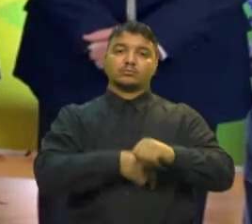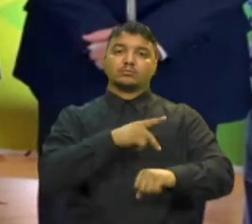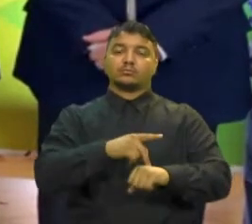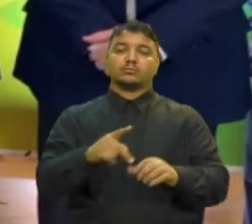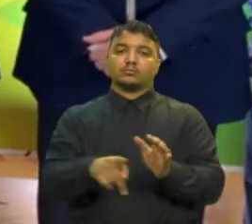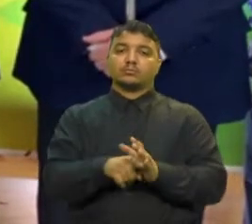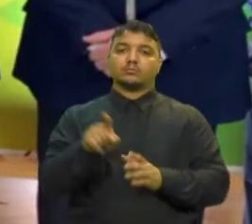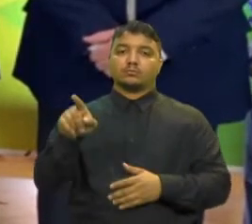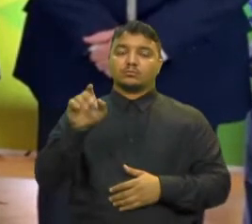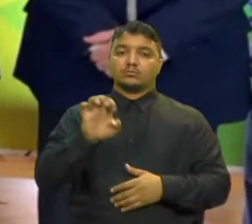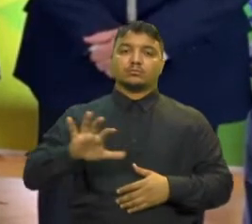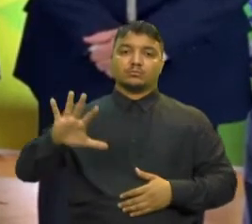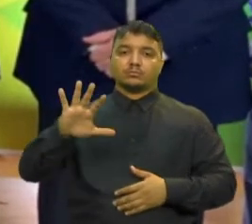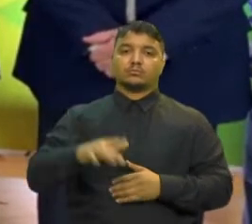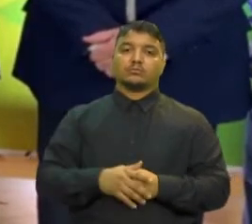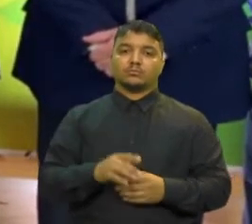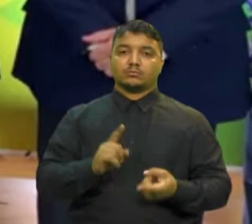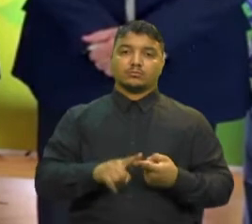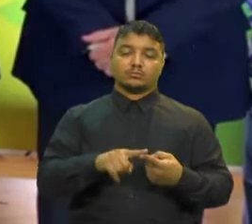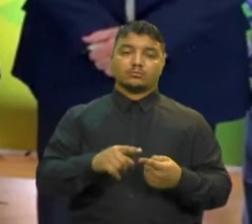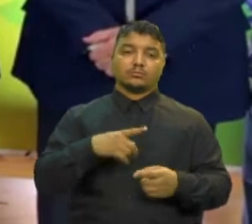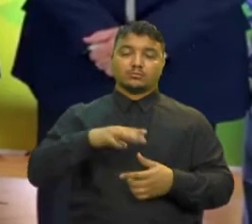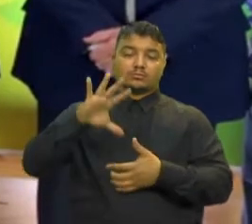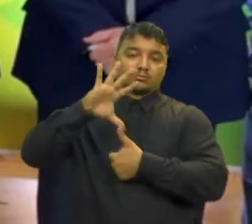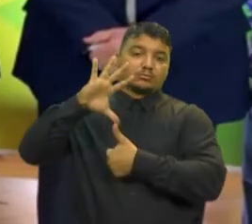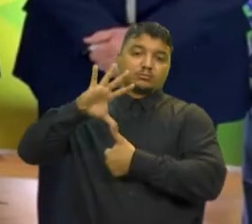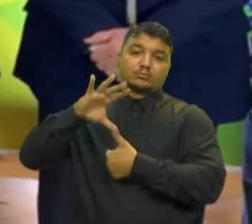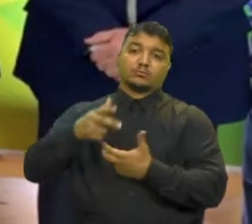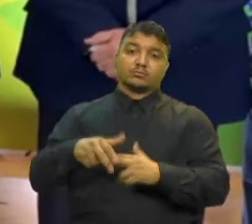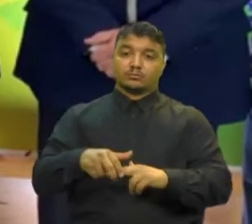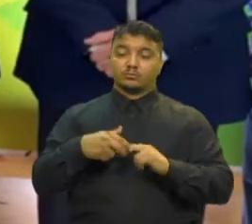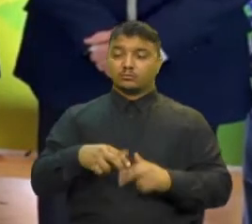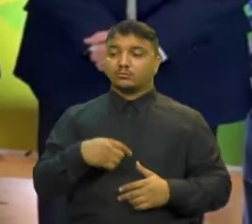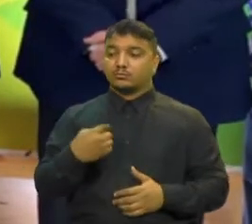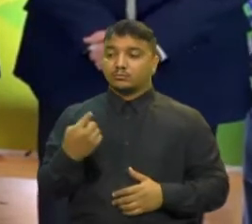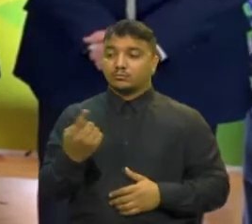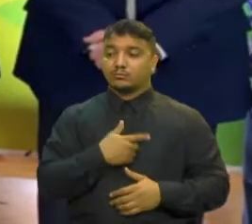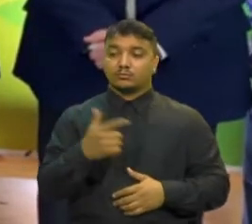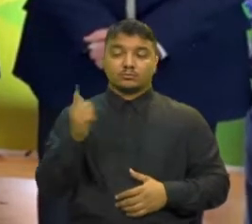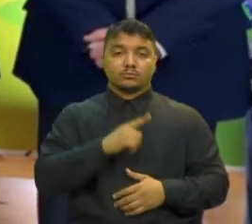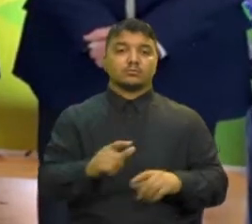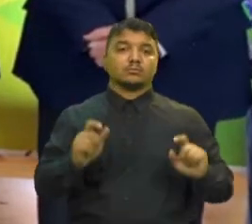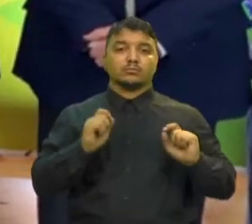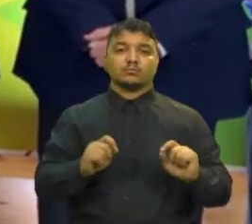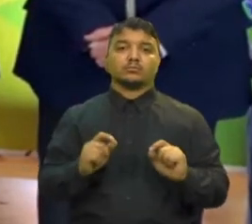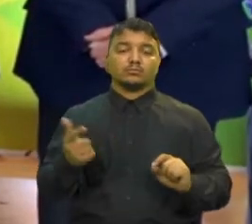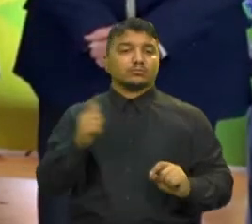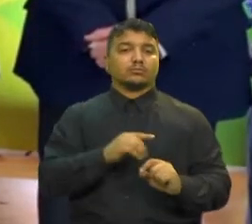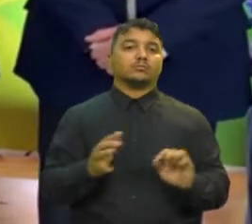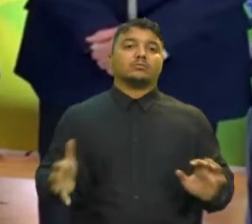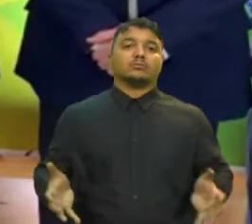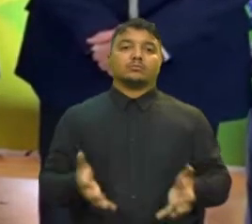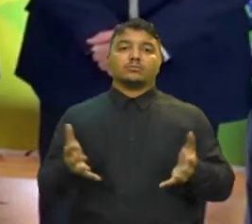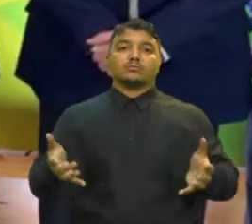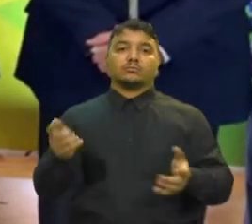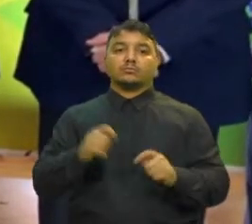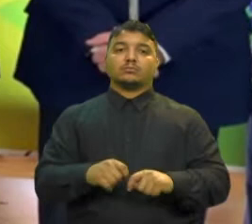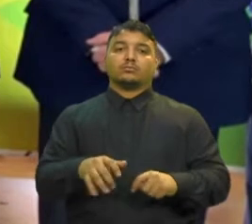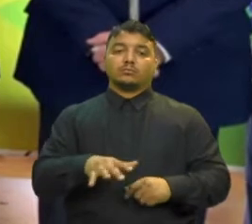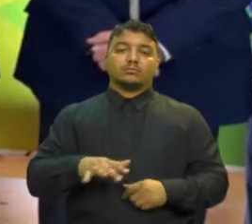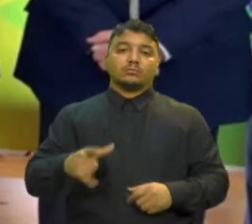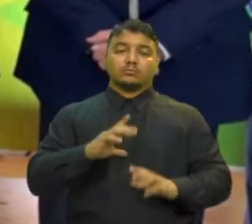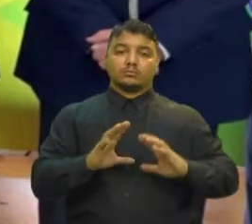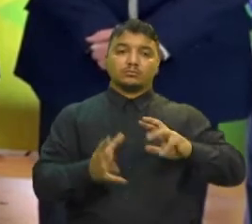Europa, da América do Norte Enfim, nós temos a possibilidade de dar uma grande contribuição ambiental para o